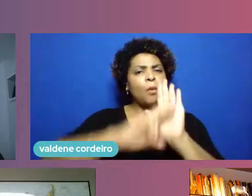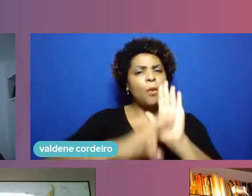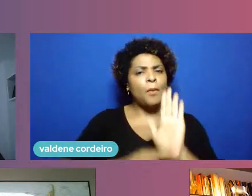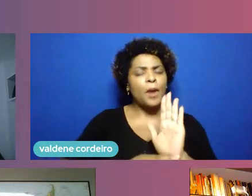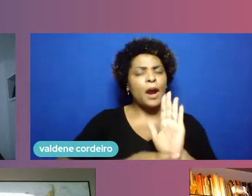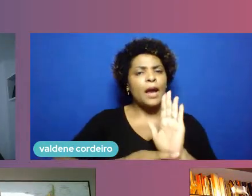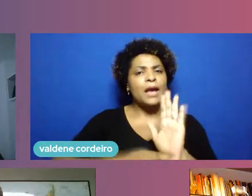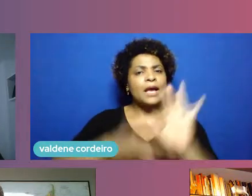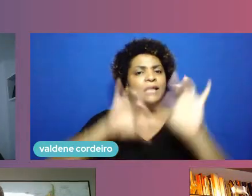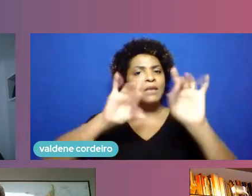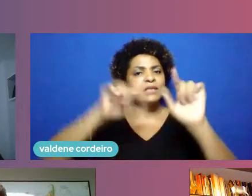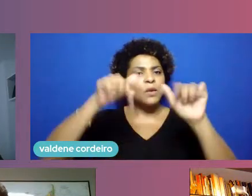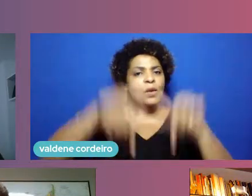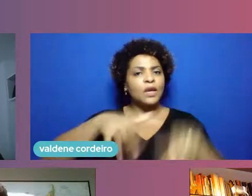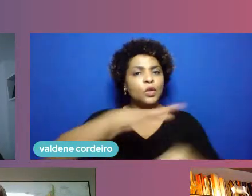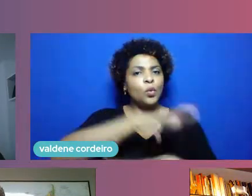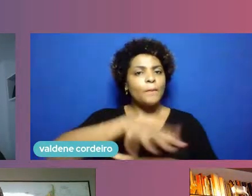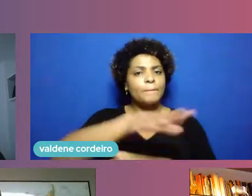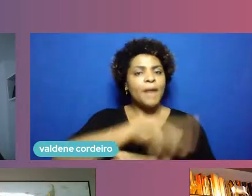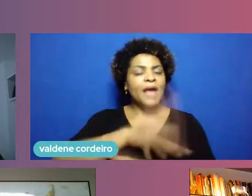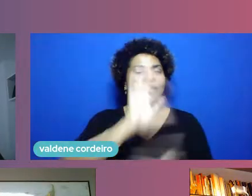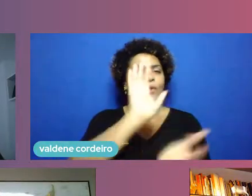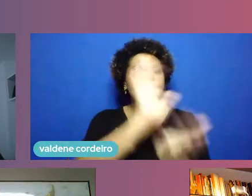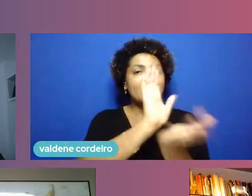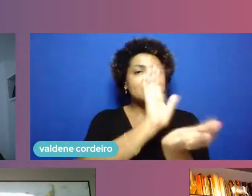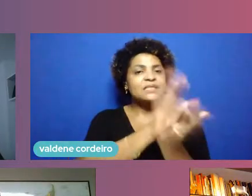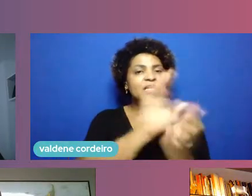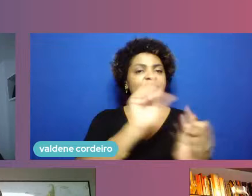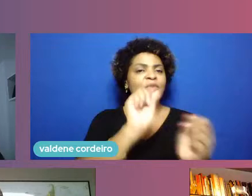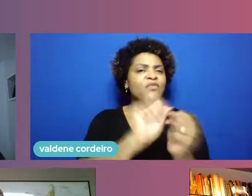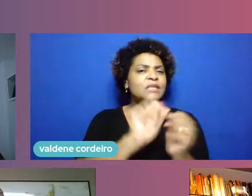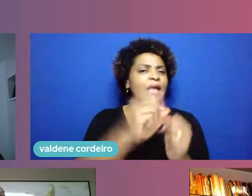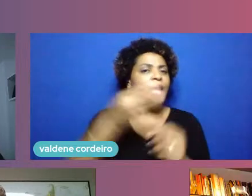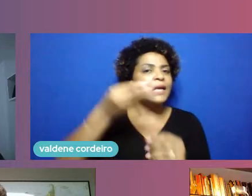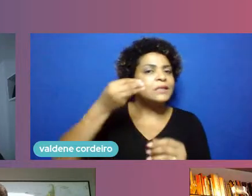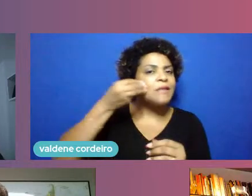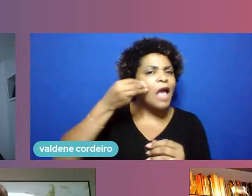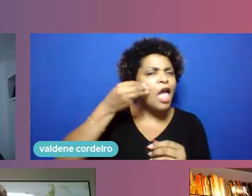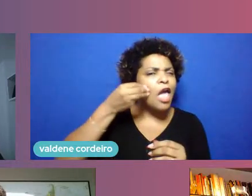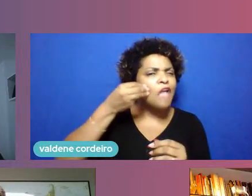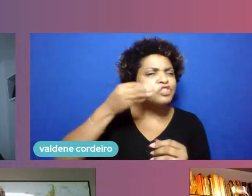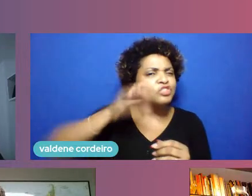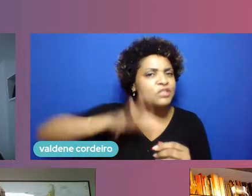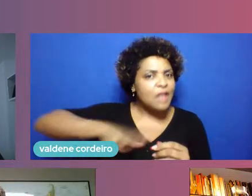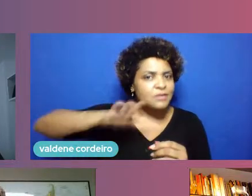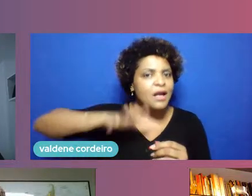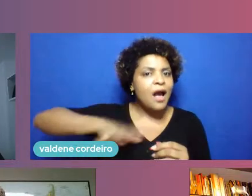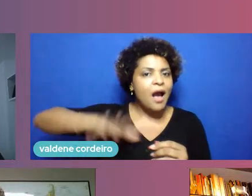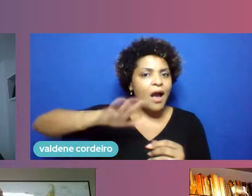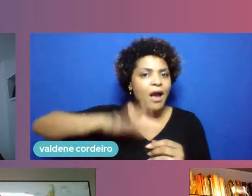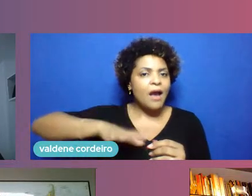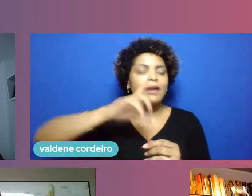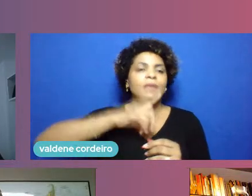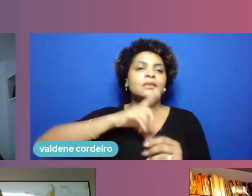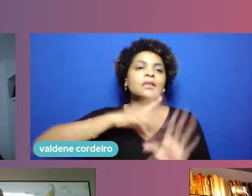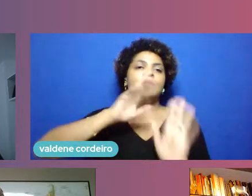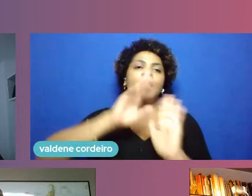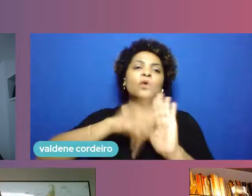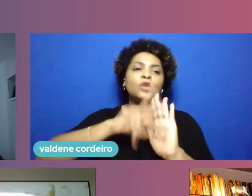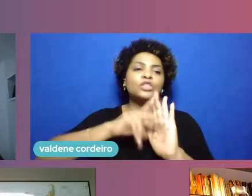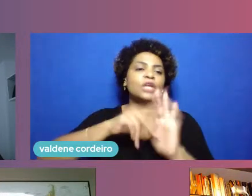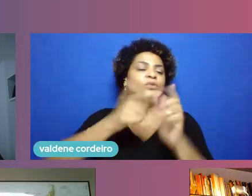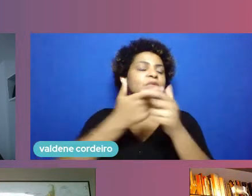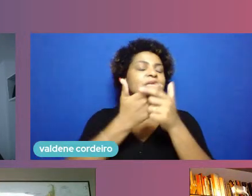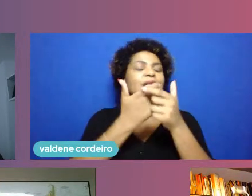mas com foco aqui no bairro do Recife de a gente fazer experimentações aqui nessa área tem um projeto muito grande da